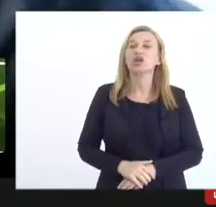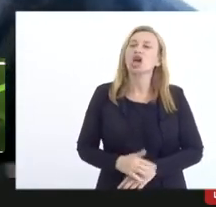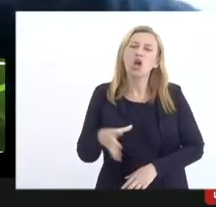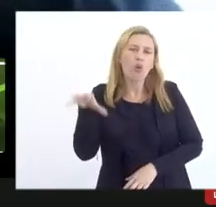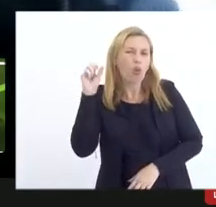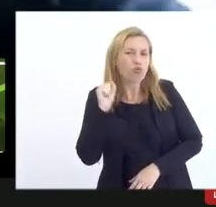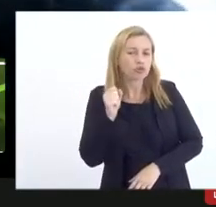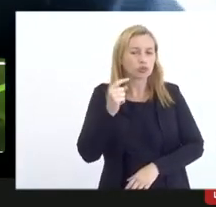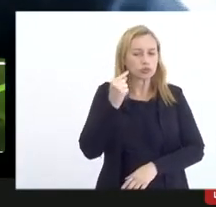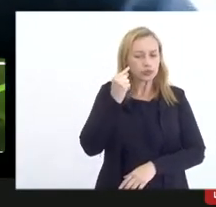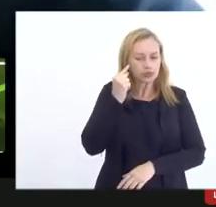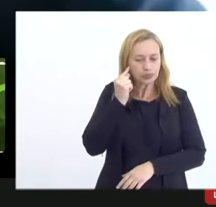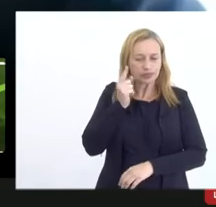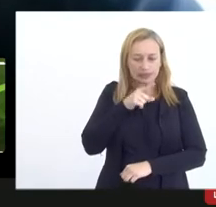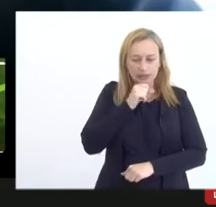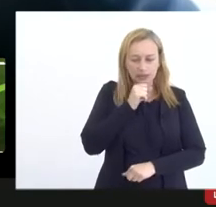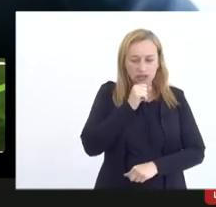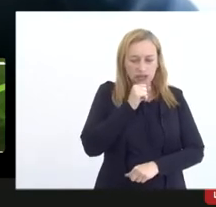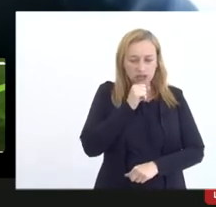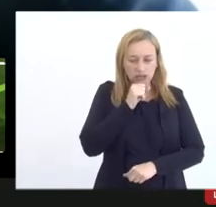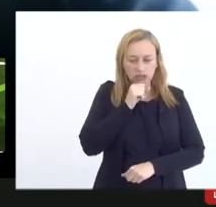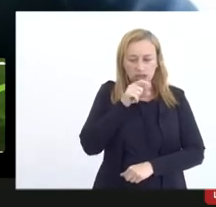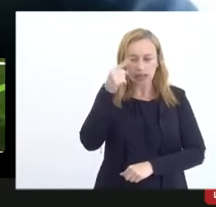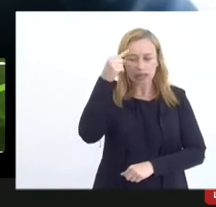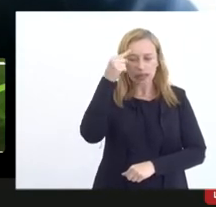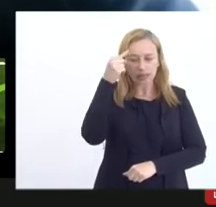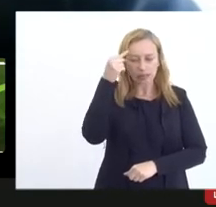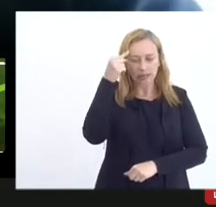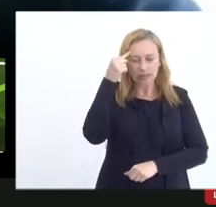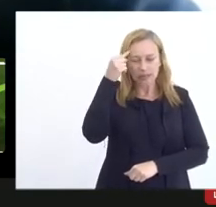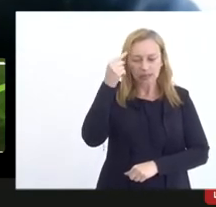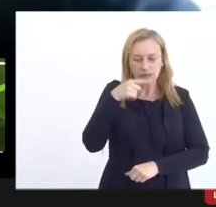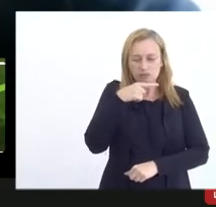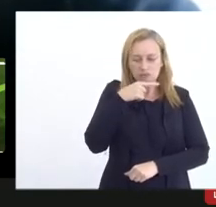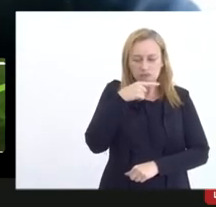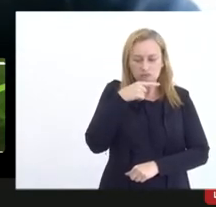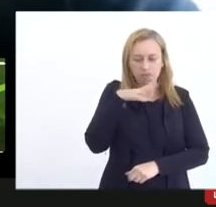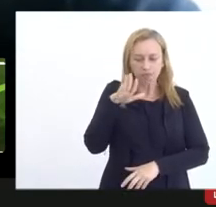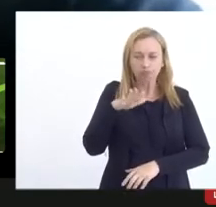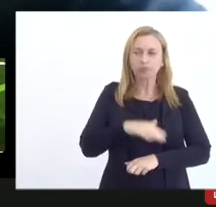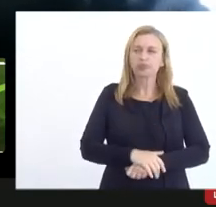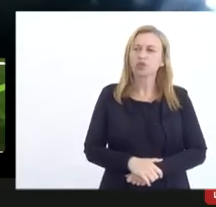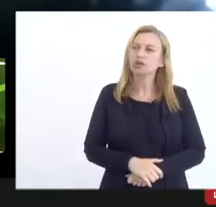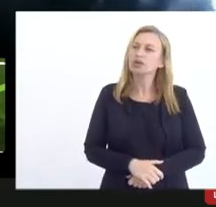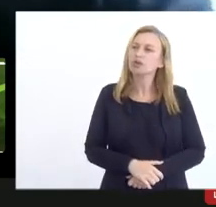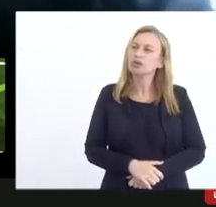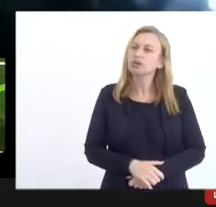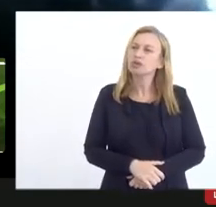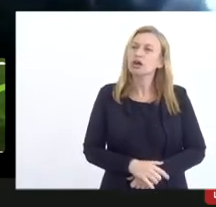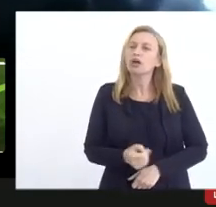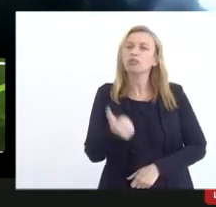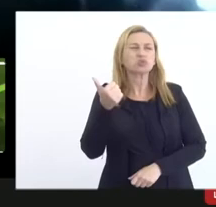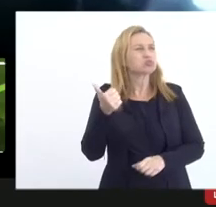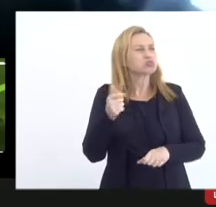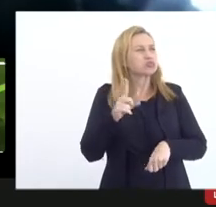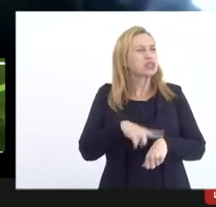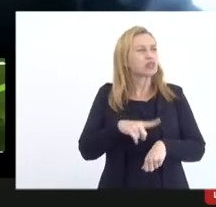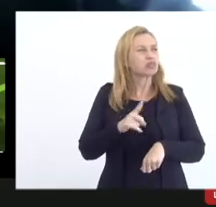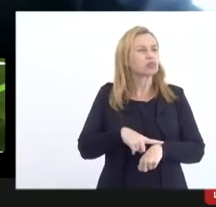te ouvindo aqui me ocorreu uma coisa que é a seguinte há pouco tempo